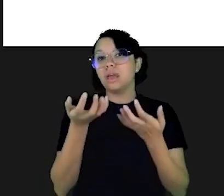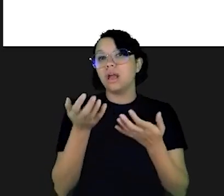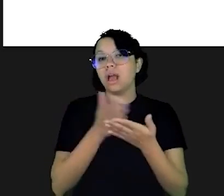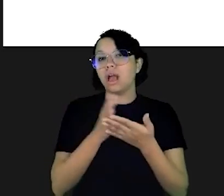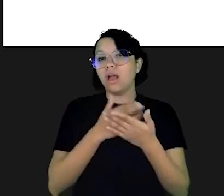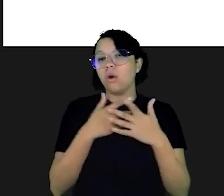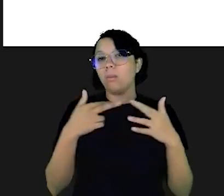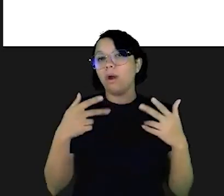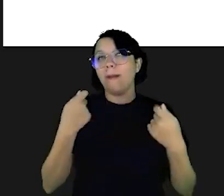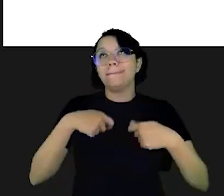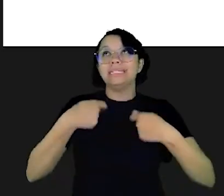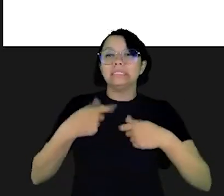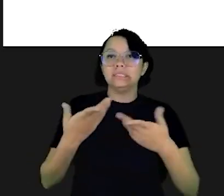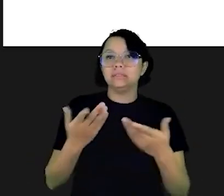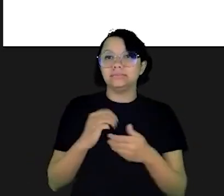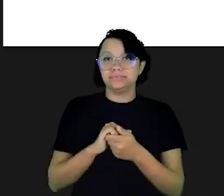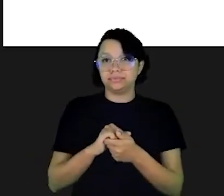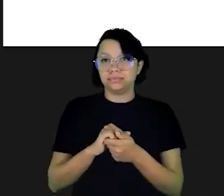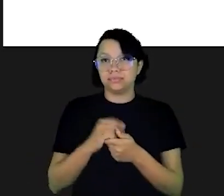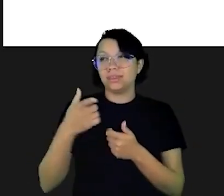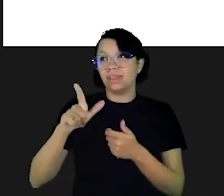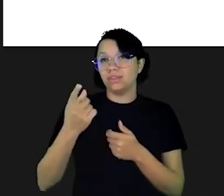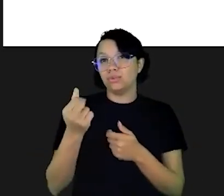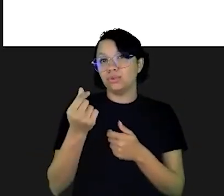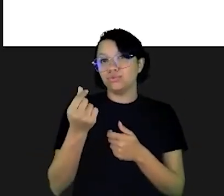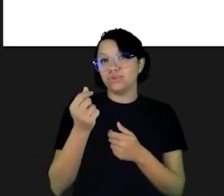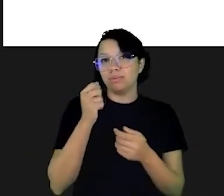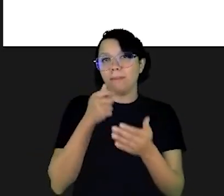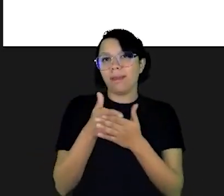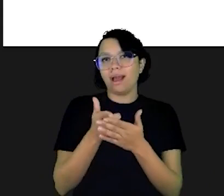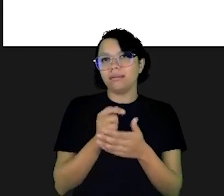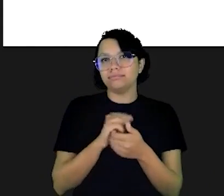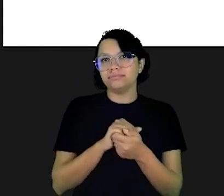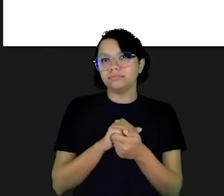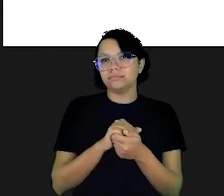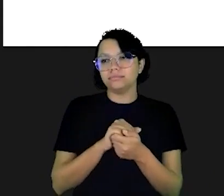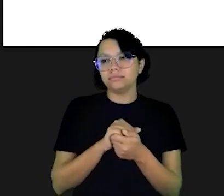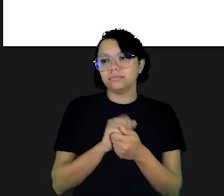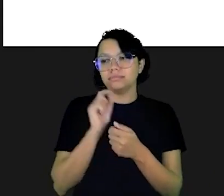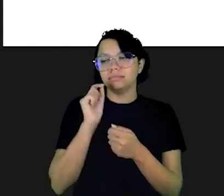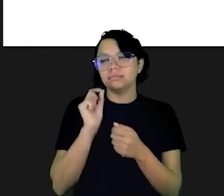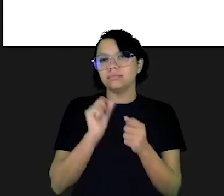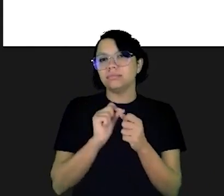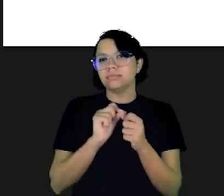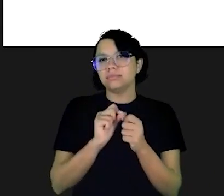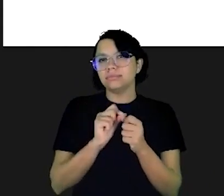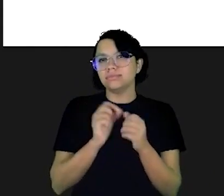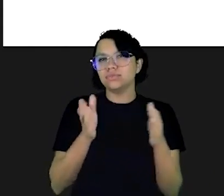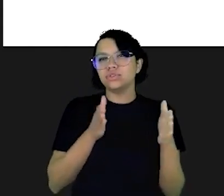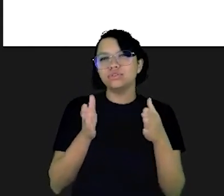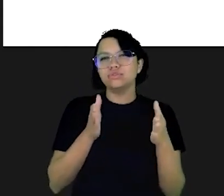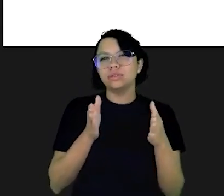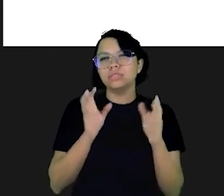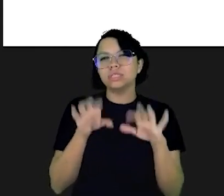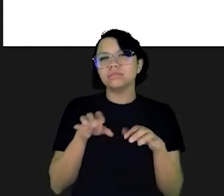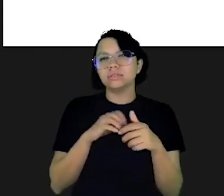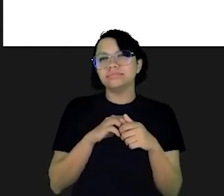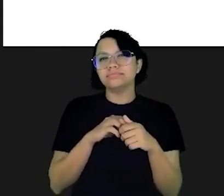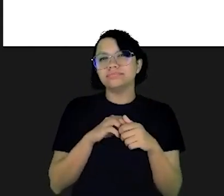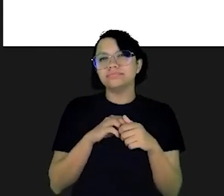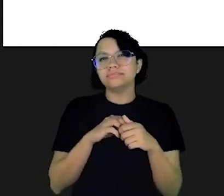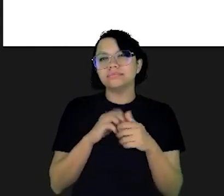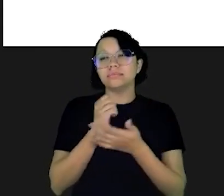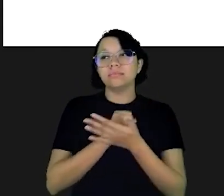O você faz quando você quer algo ou quando você precisa de algo e não tem o dinheiro para pagar? O que você